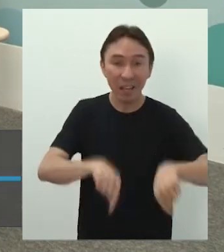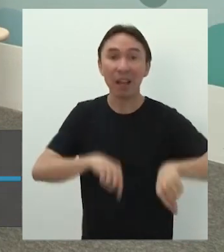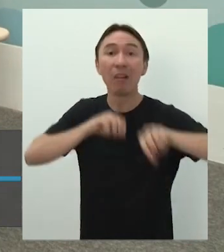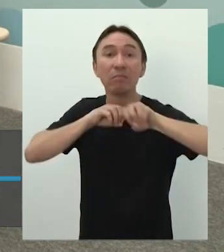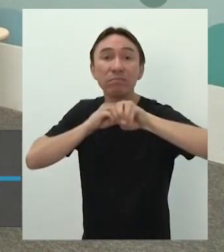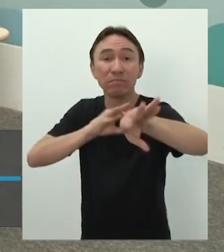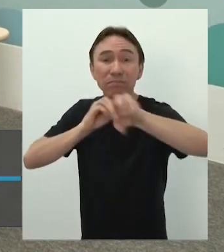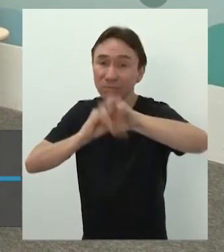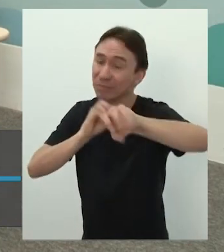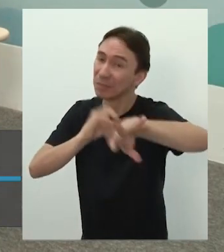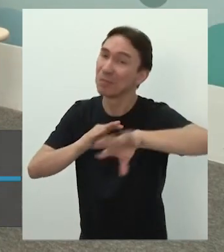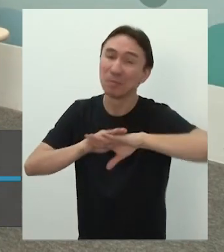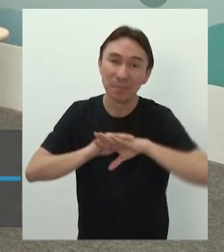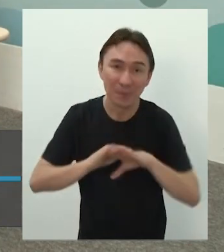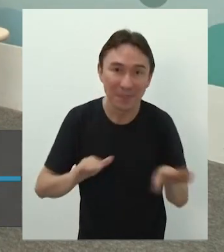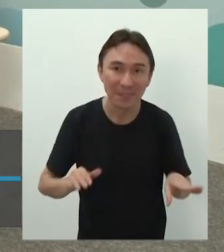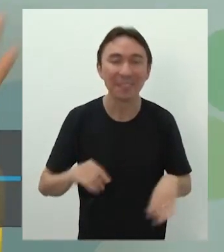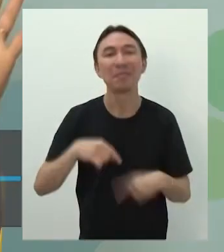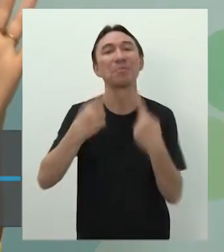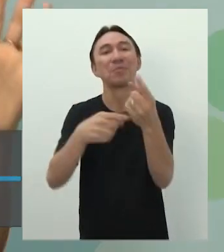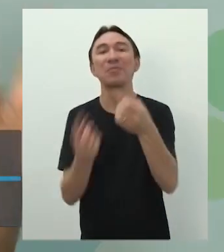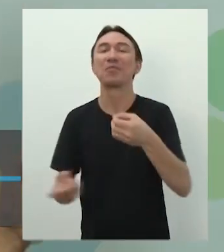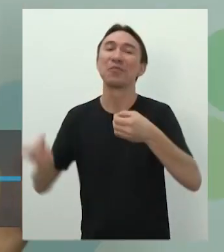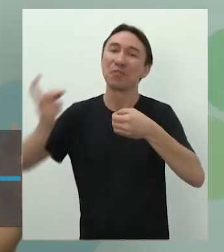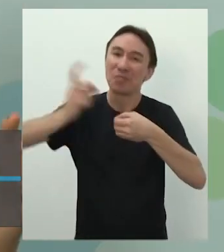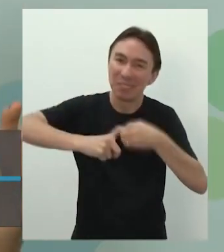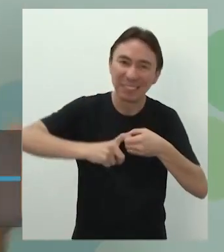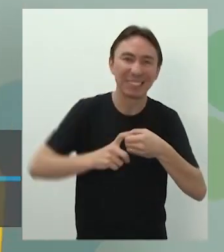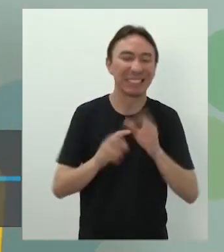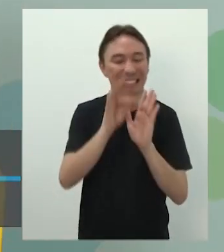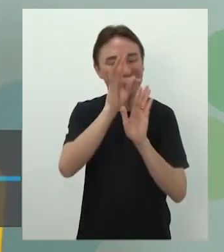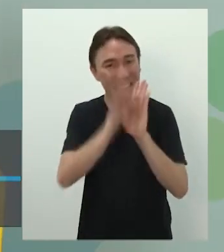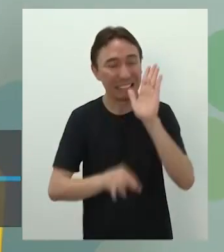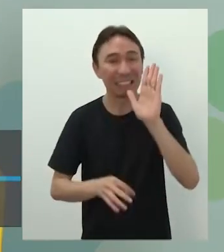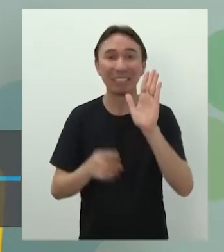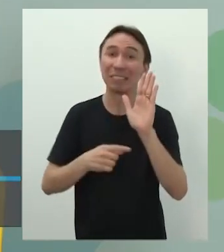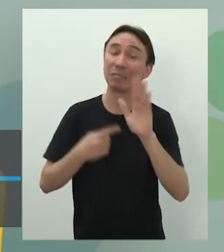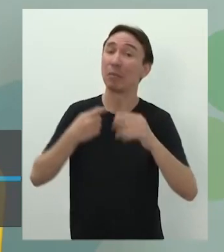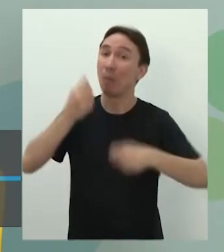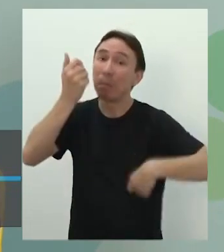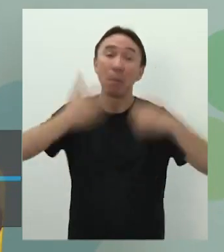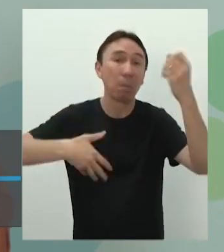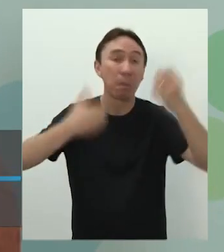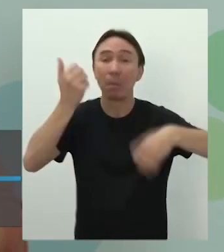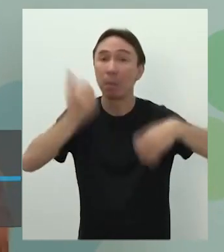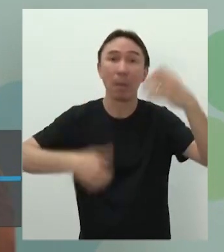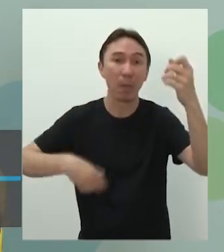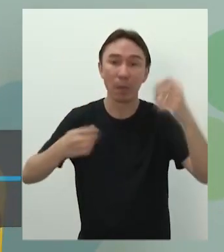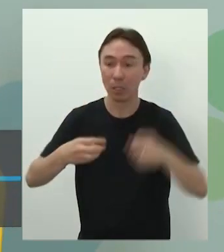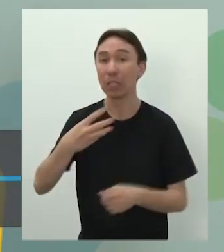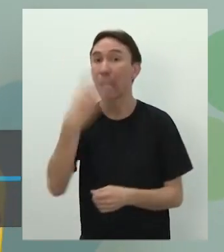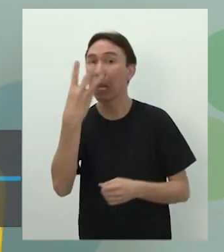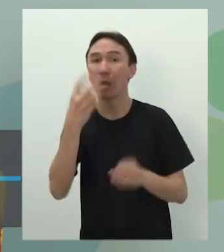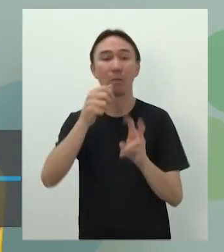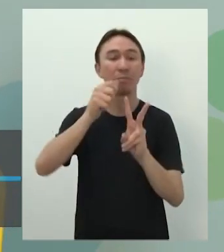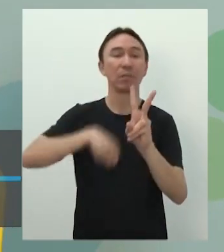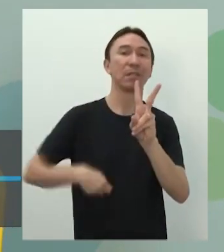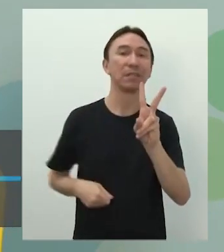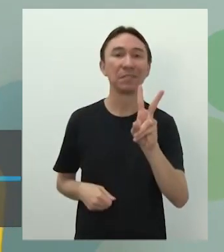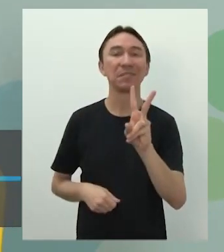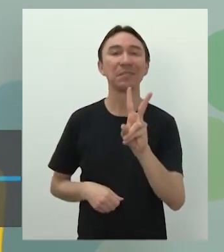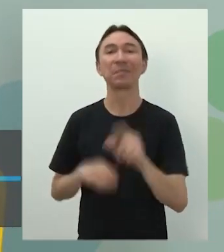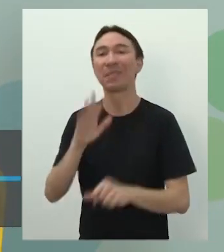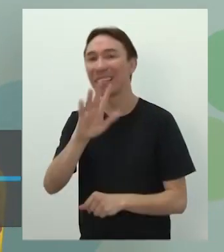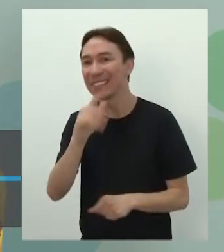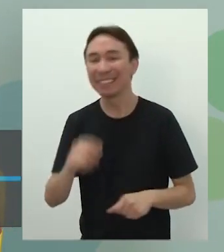gente sempre vai voltar a falar sobre isso, porque vamos falar muito de texto no terceiro Bimestre, mas aqui já está bem preparada a base